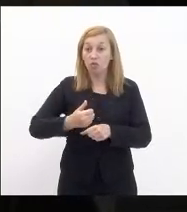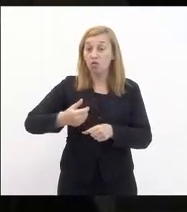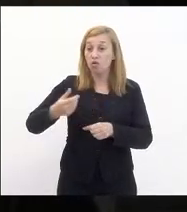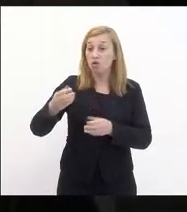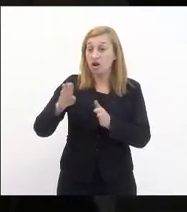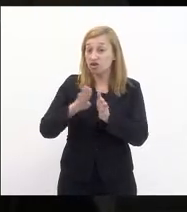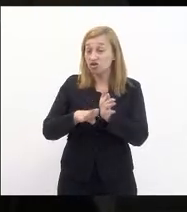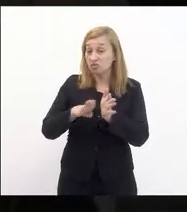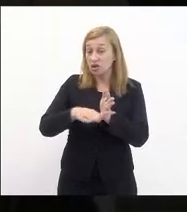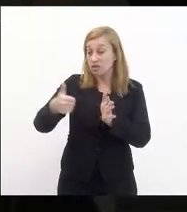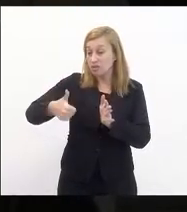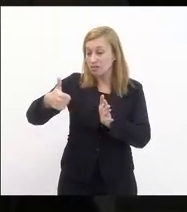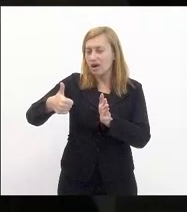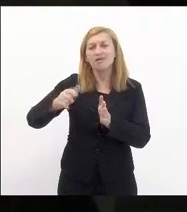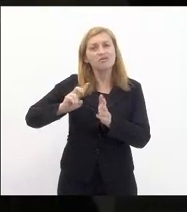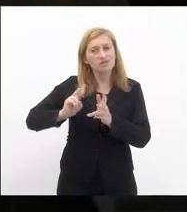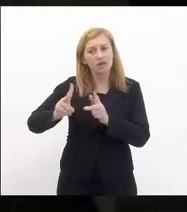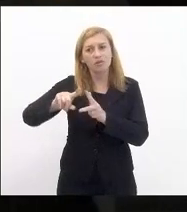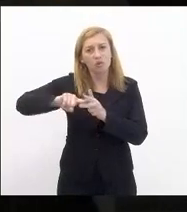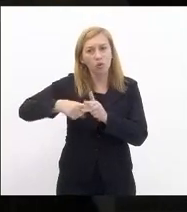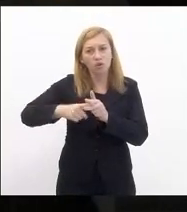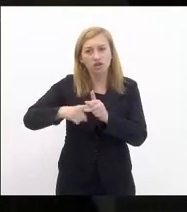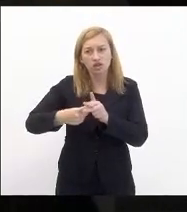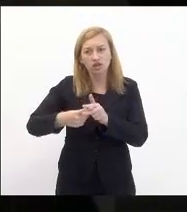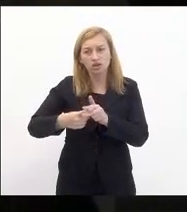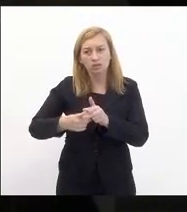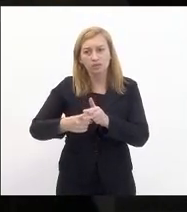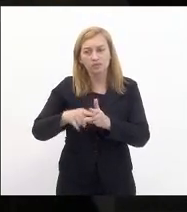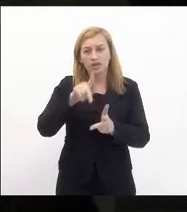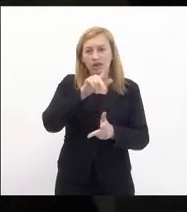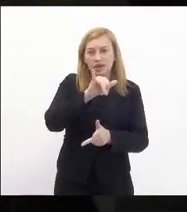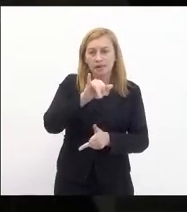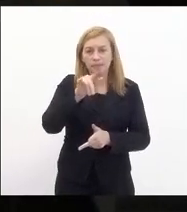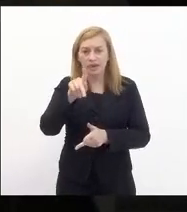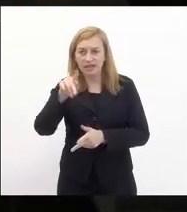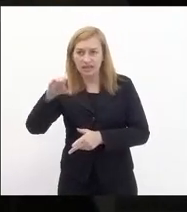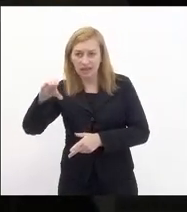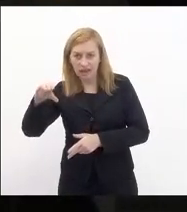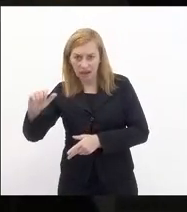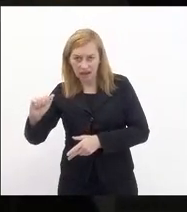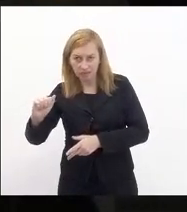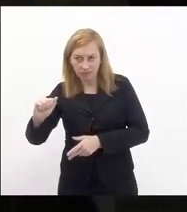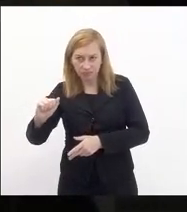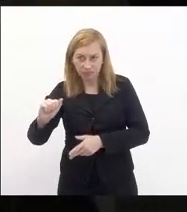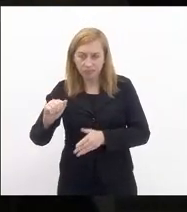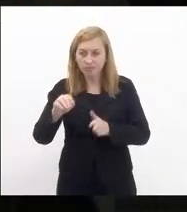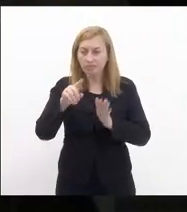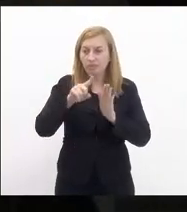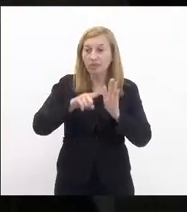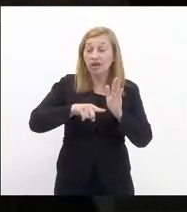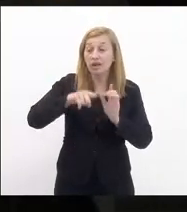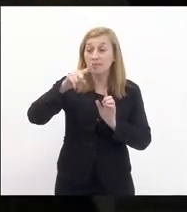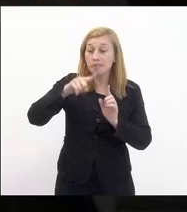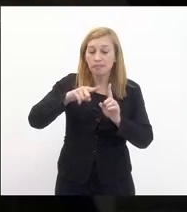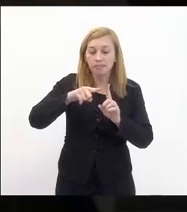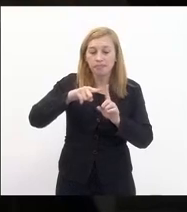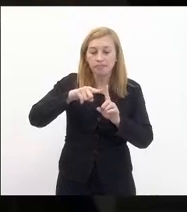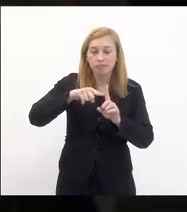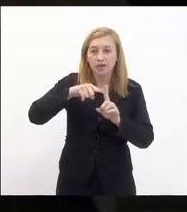será sempre corrigida pelo IPCA que é um medidor de inflação